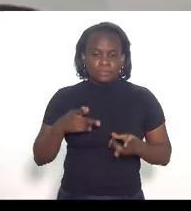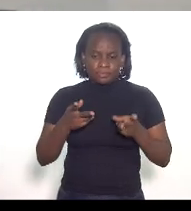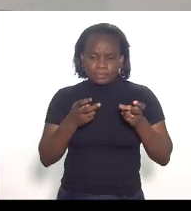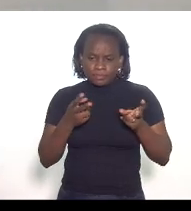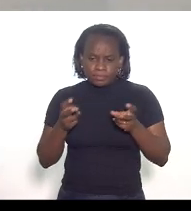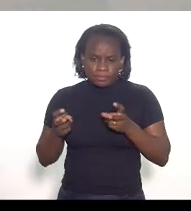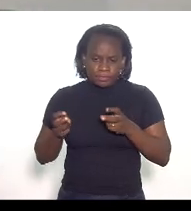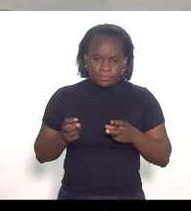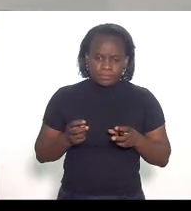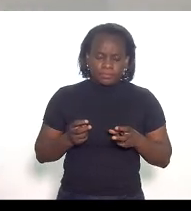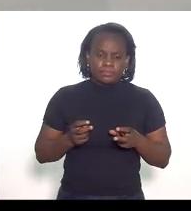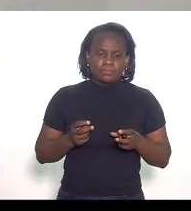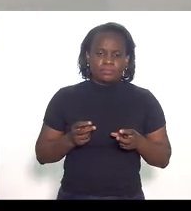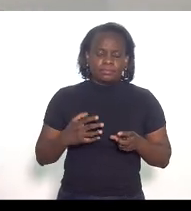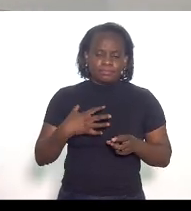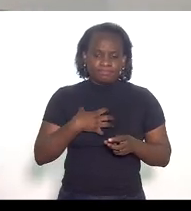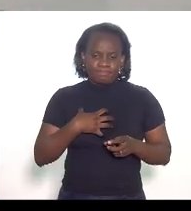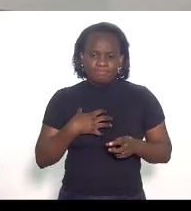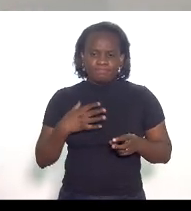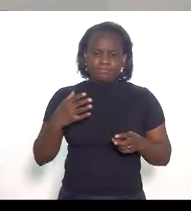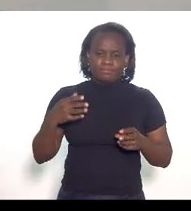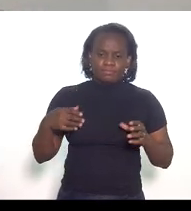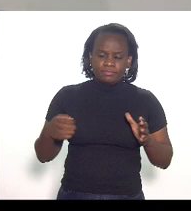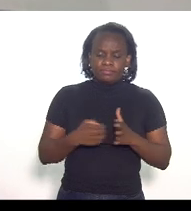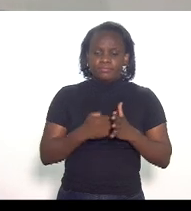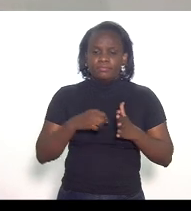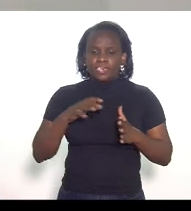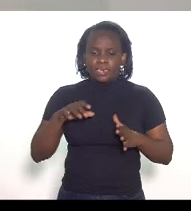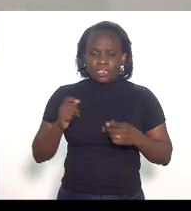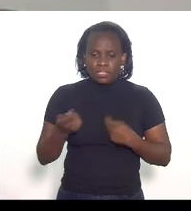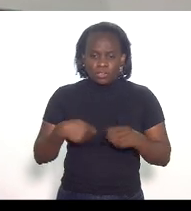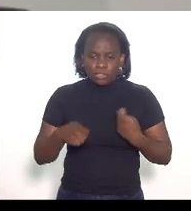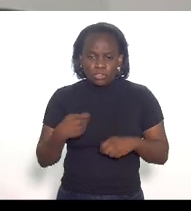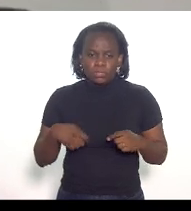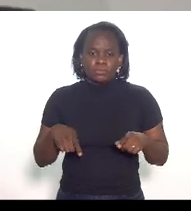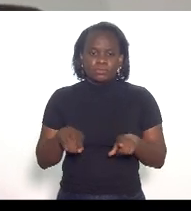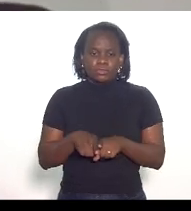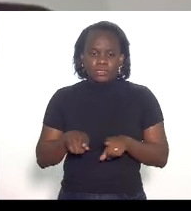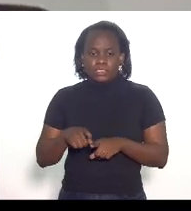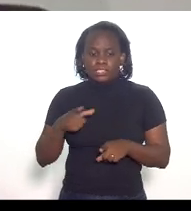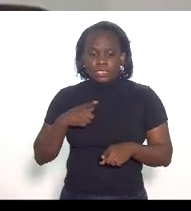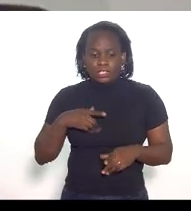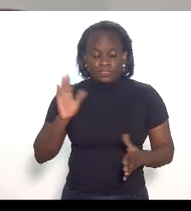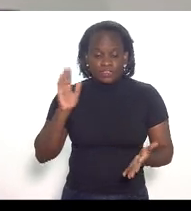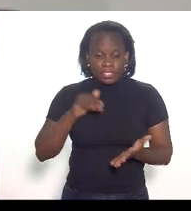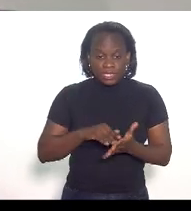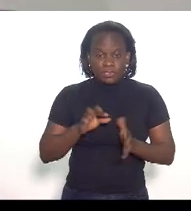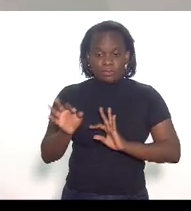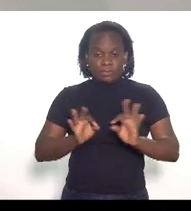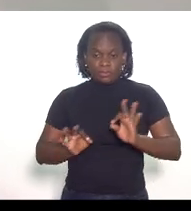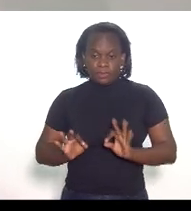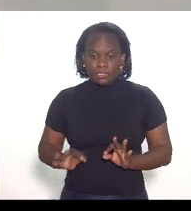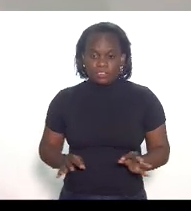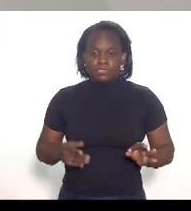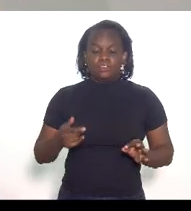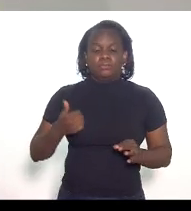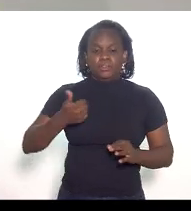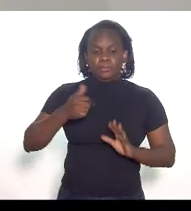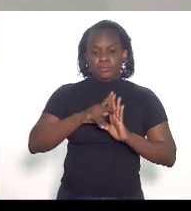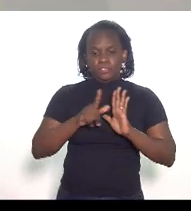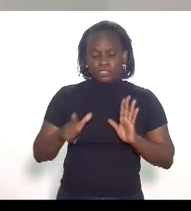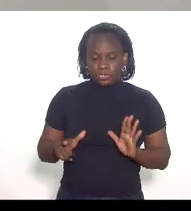percebemos o impacto econômico que nós já estamos na fase final de implantação do nosso primeiro